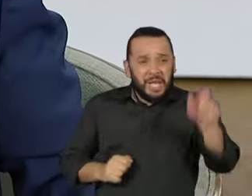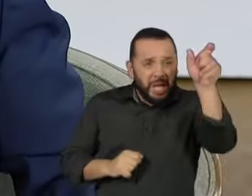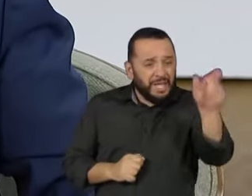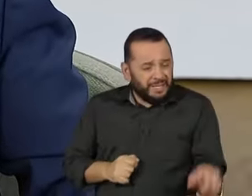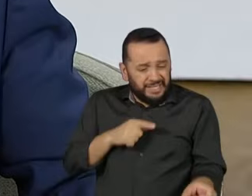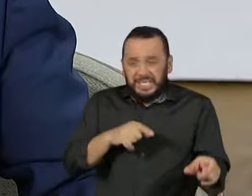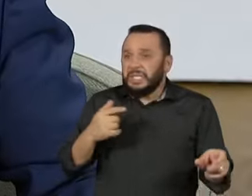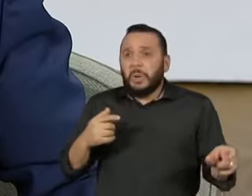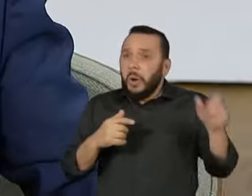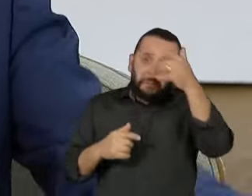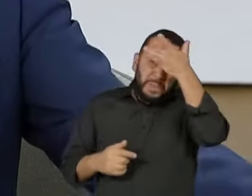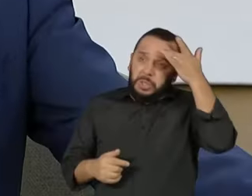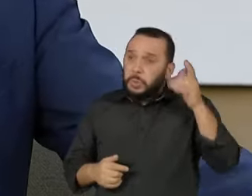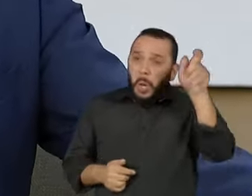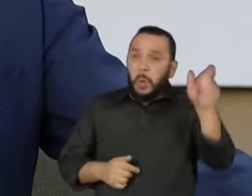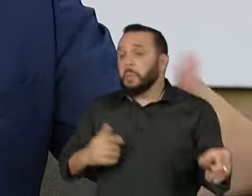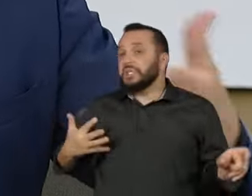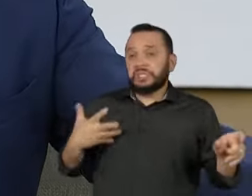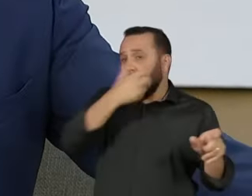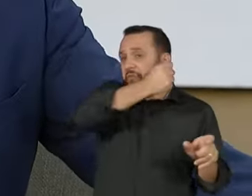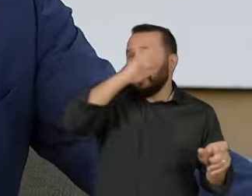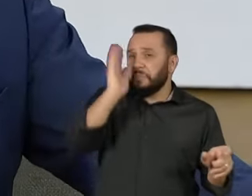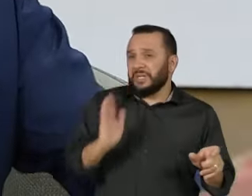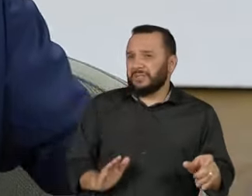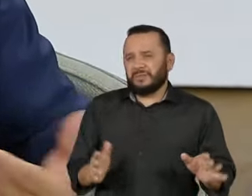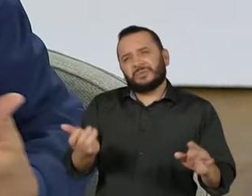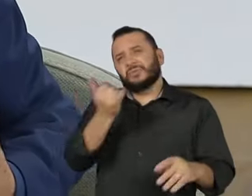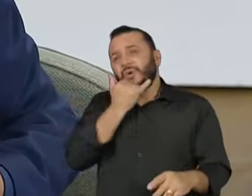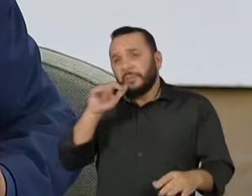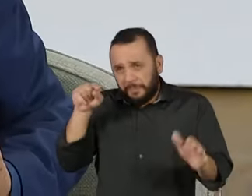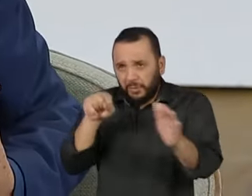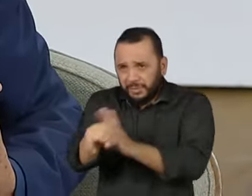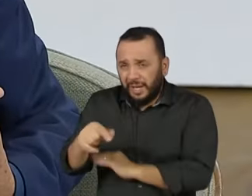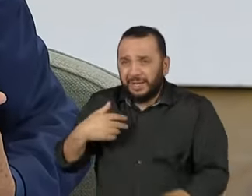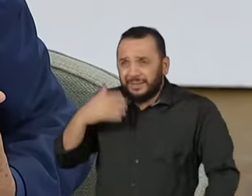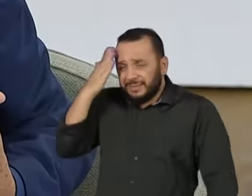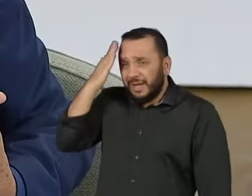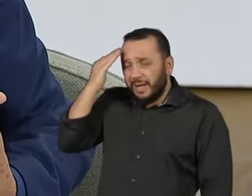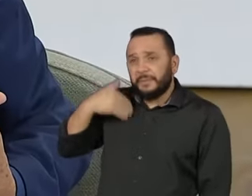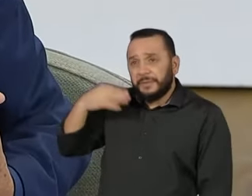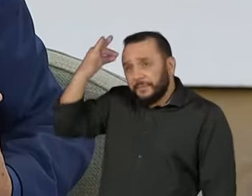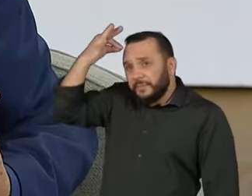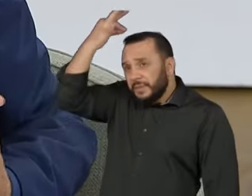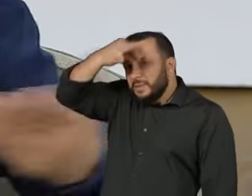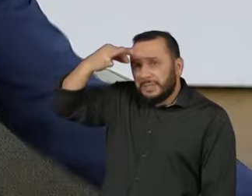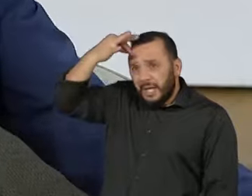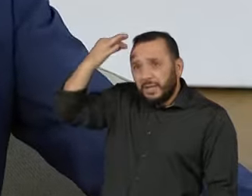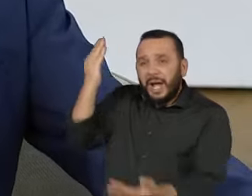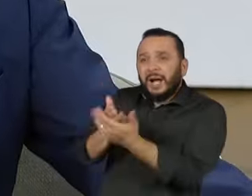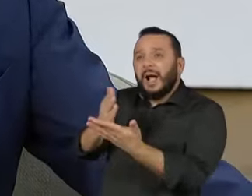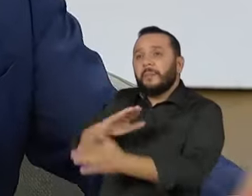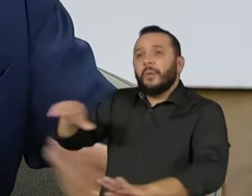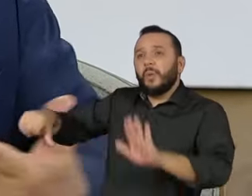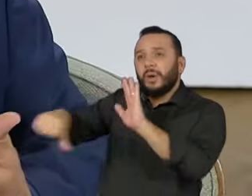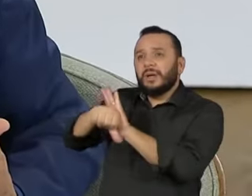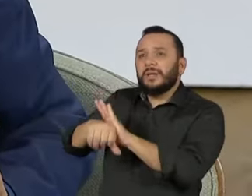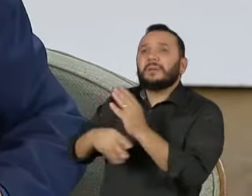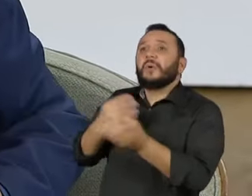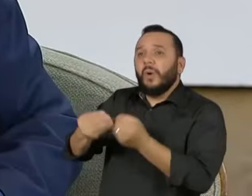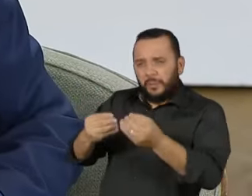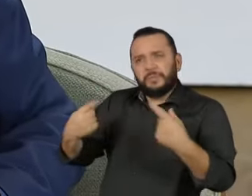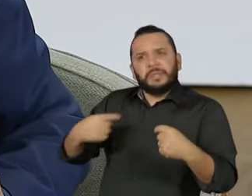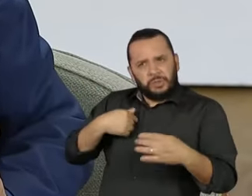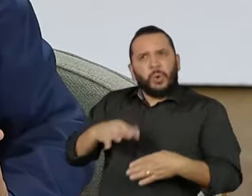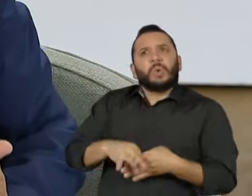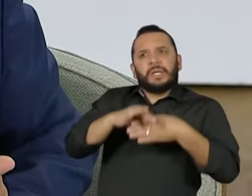Quem salva a pátria, você pega o exemplo do Espírito Santo, quem é que tirou o Espírito Santo das mãos do crime organizado? Precisou de ter um líder? Precisou de ter